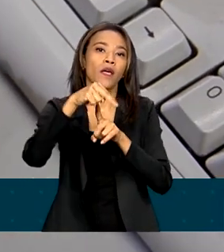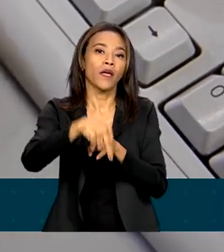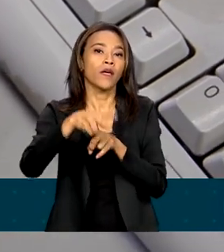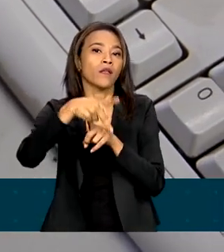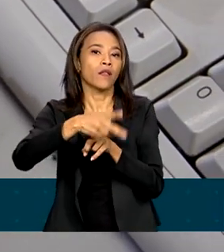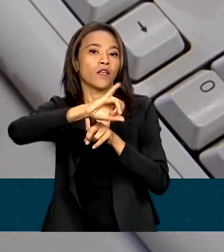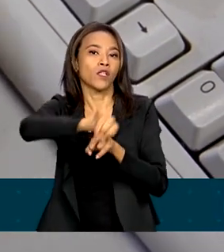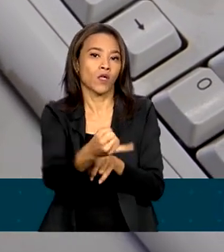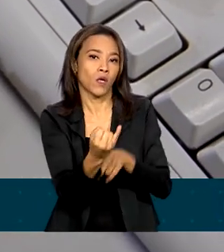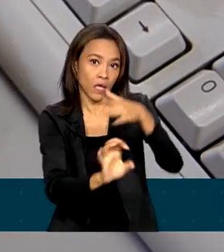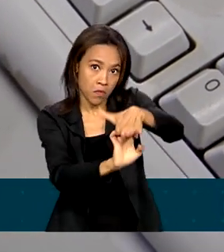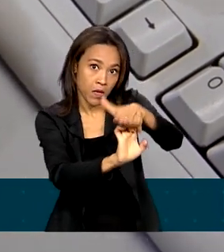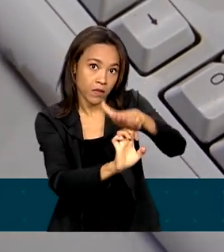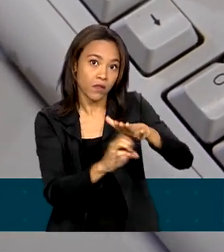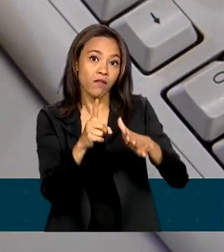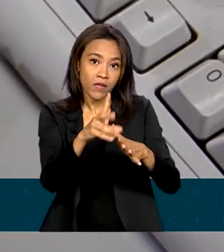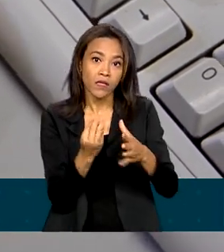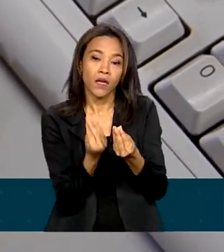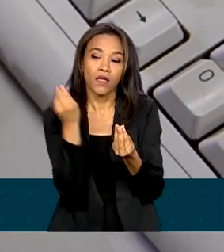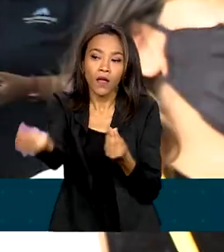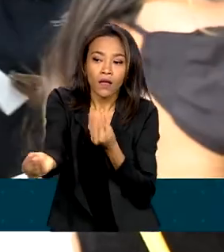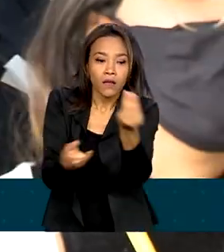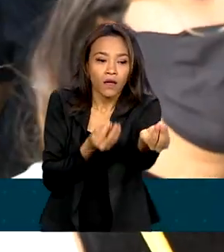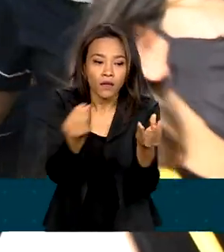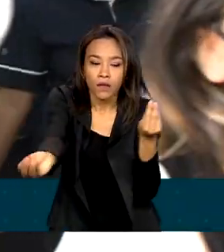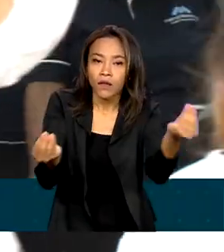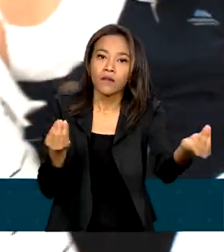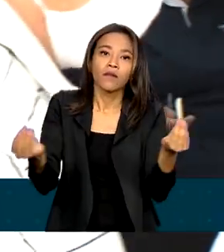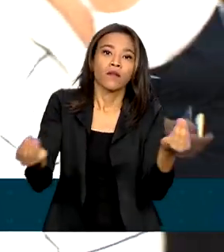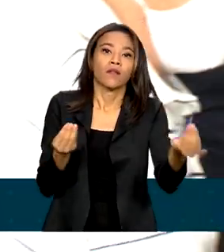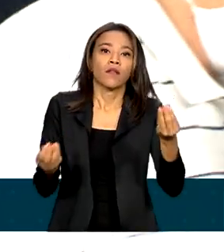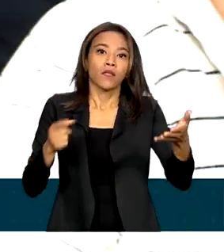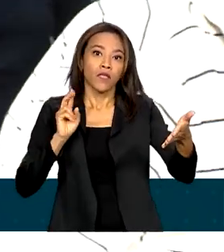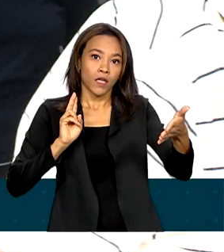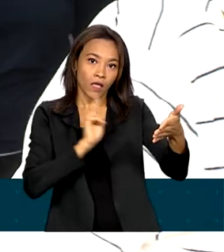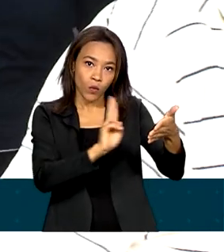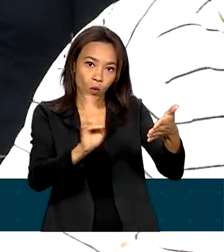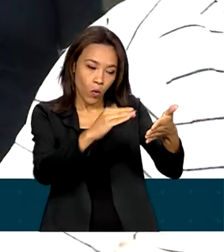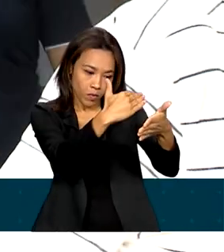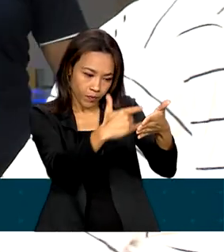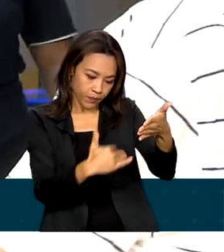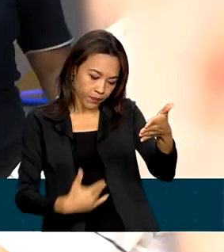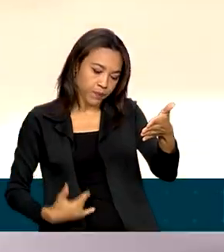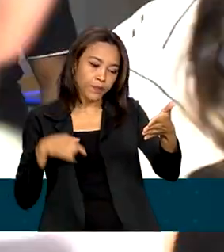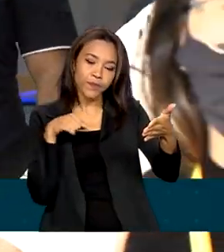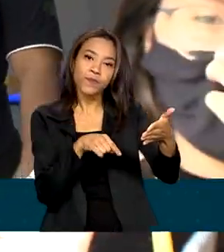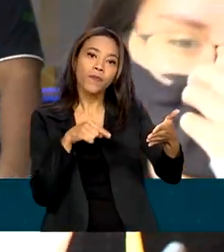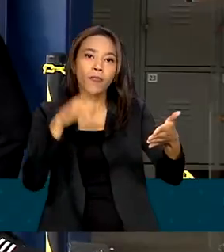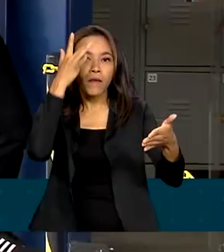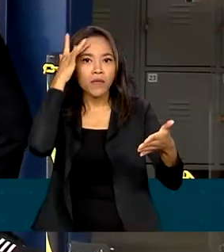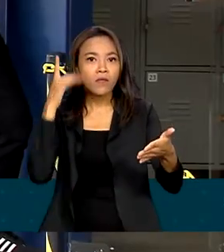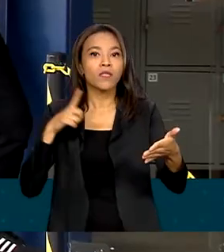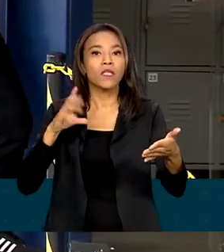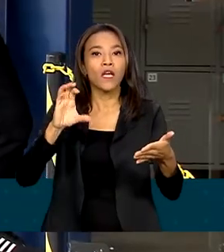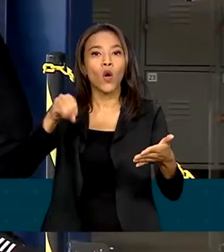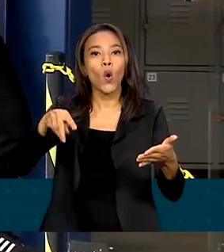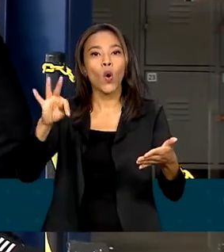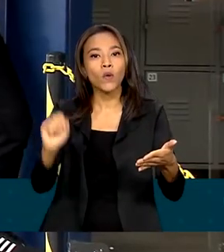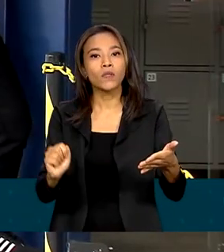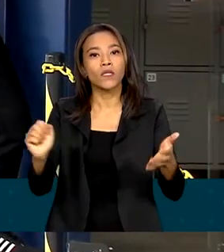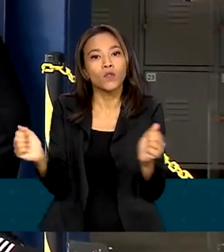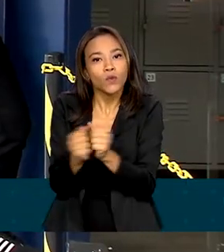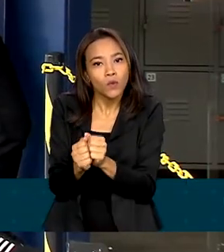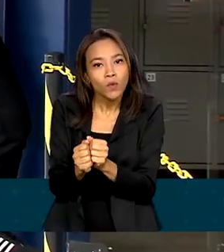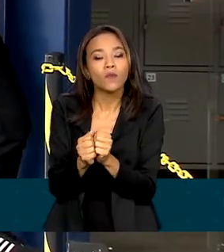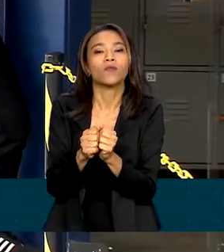devolvido para pessoas, empresas, herdeiros, citados em testamentos e pessoas com conta conjunta que tiveram tarifas